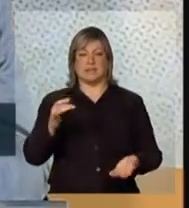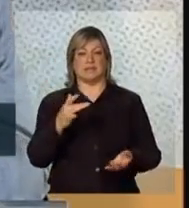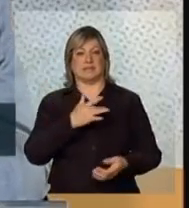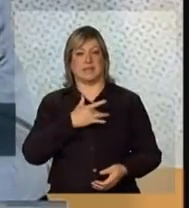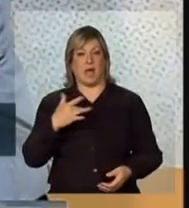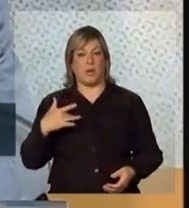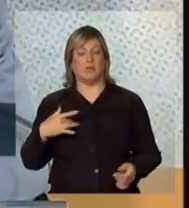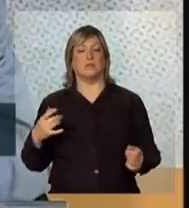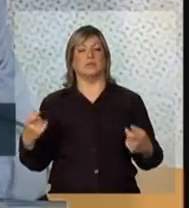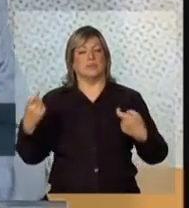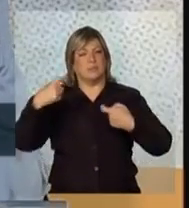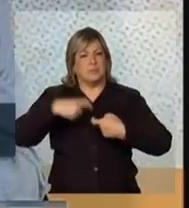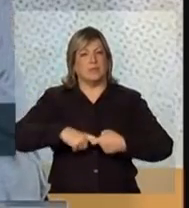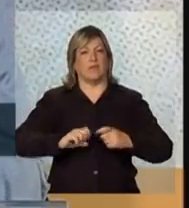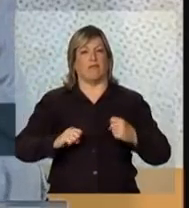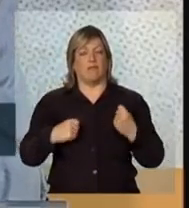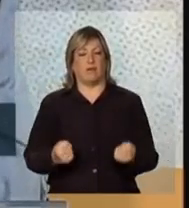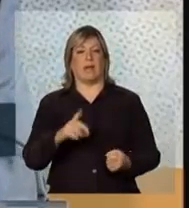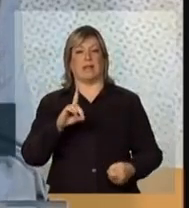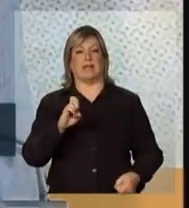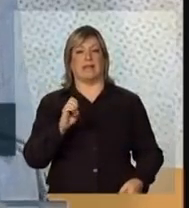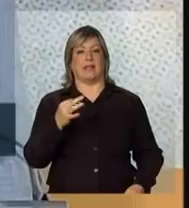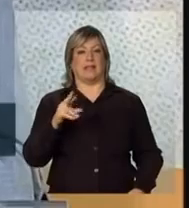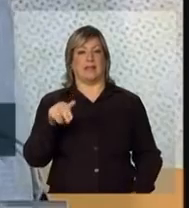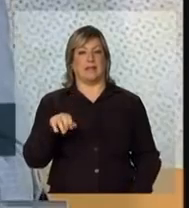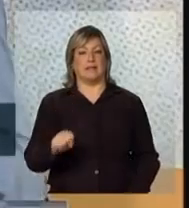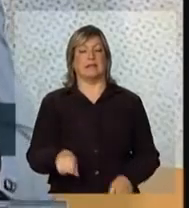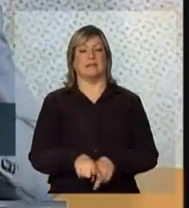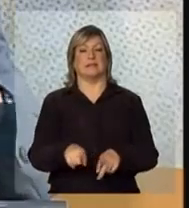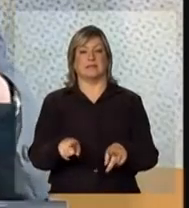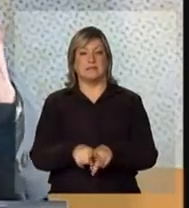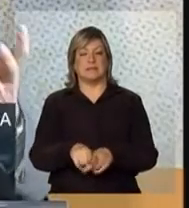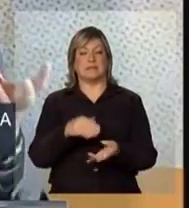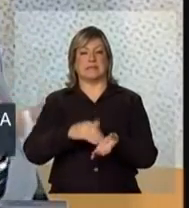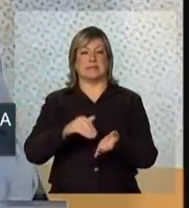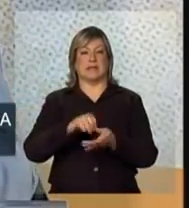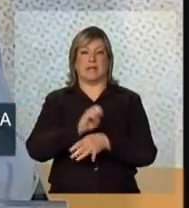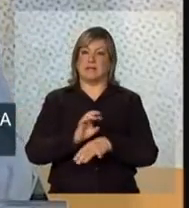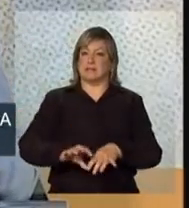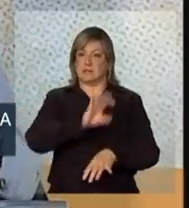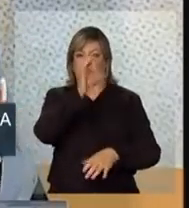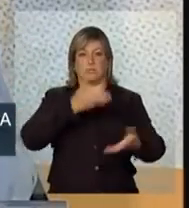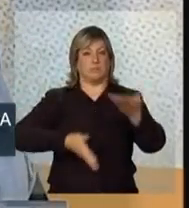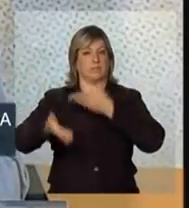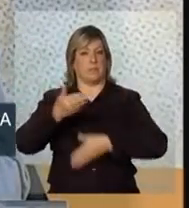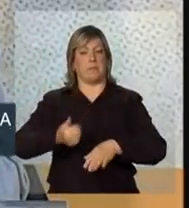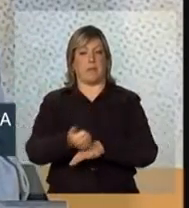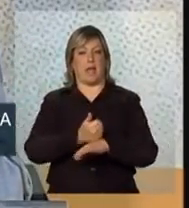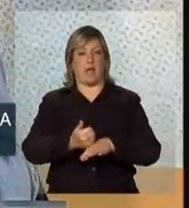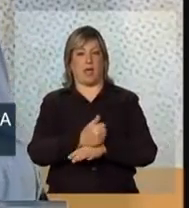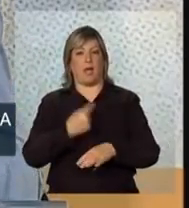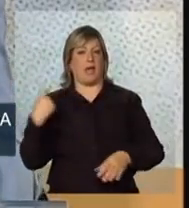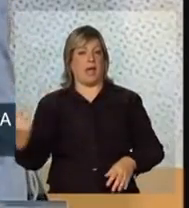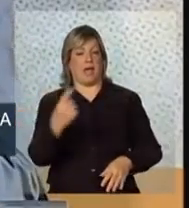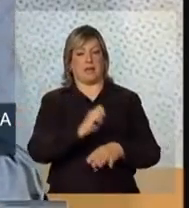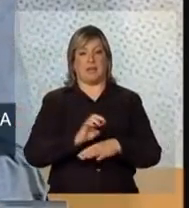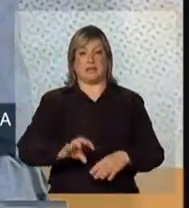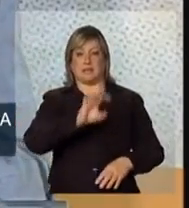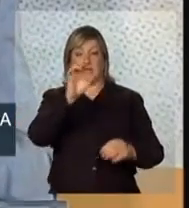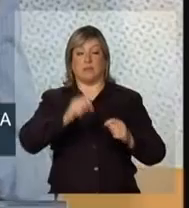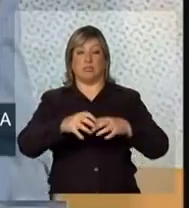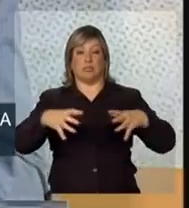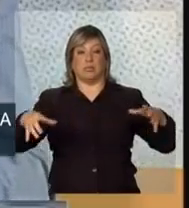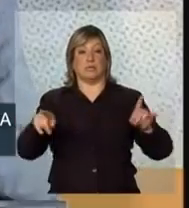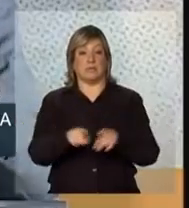parceiras ativas dos DETRANs, das secretarias estaduais, e se articule-se de uma maneira melhor em cada estado, e expandindo